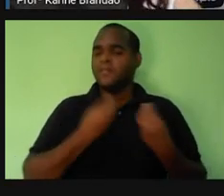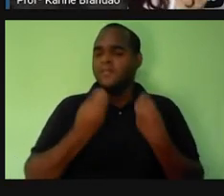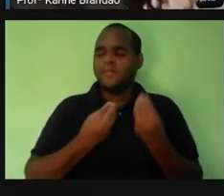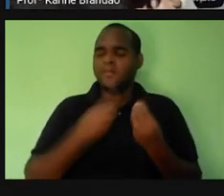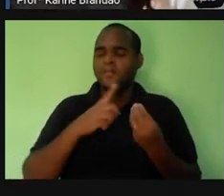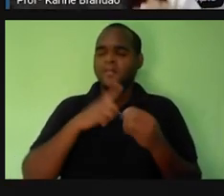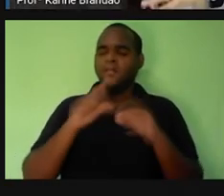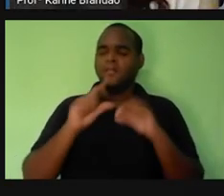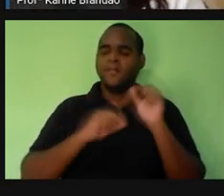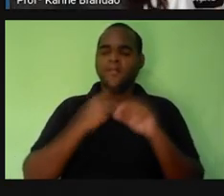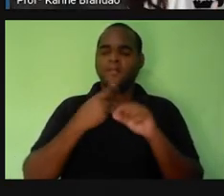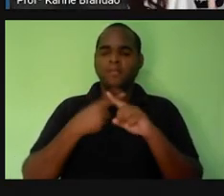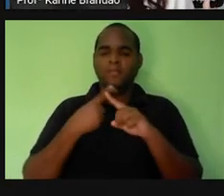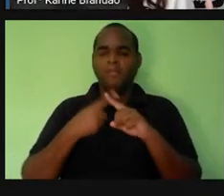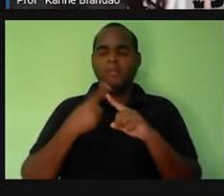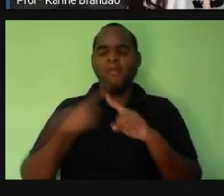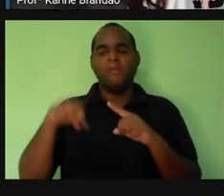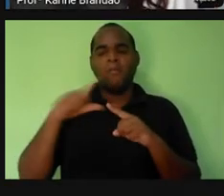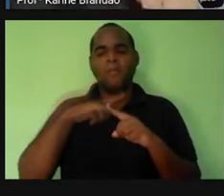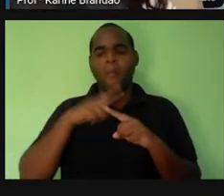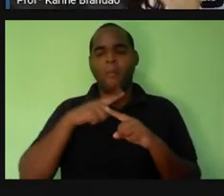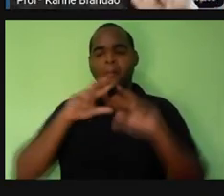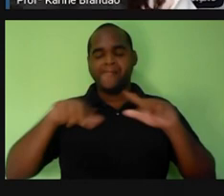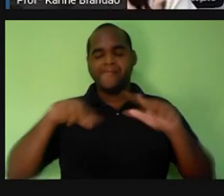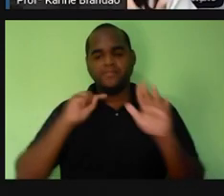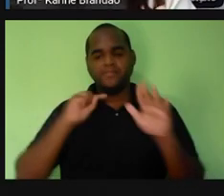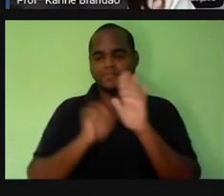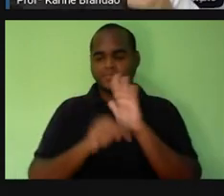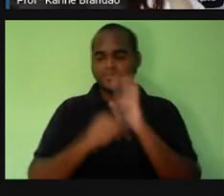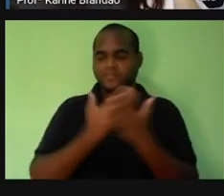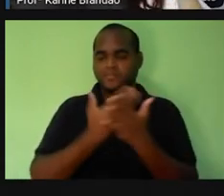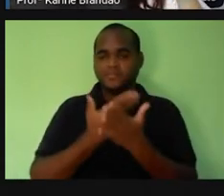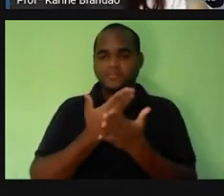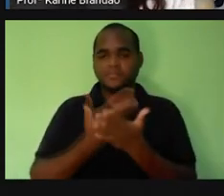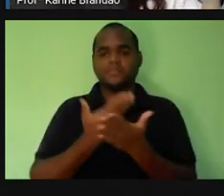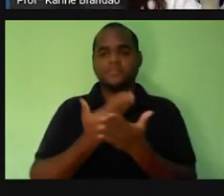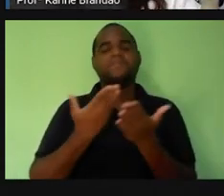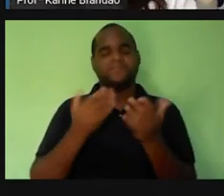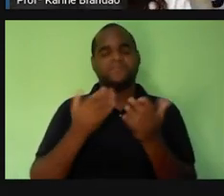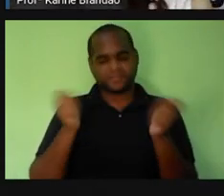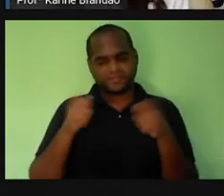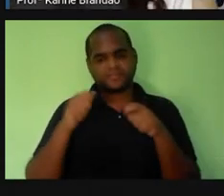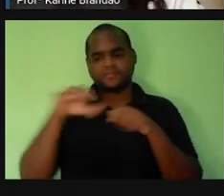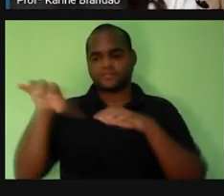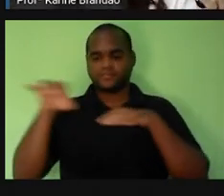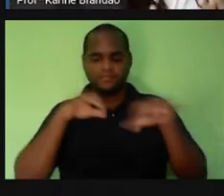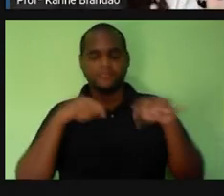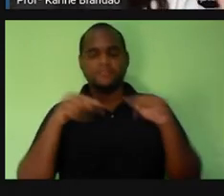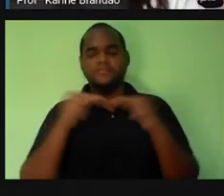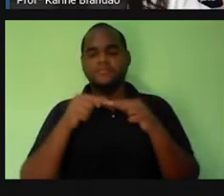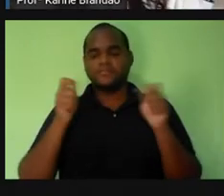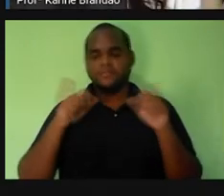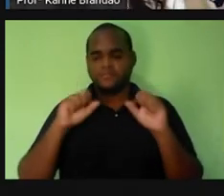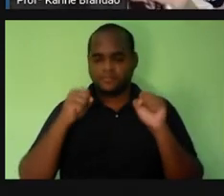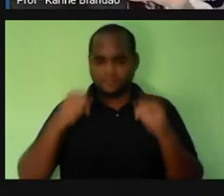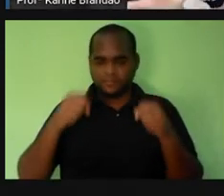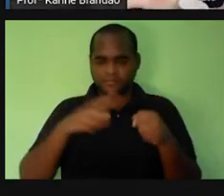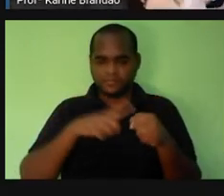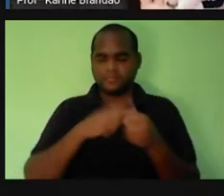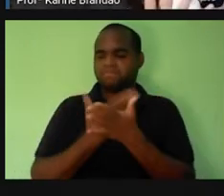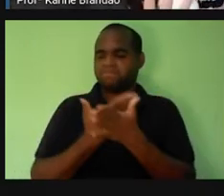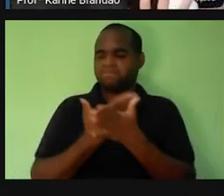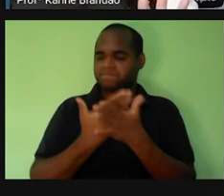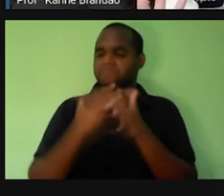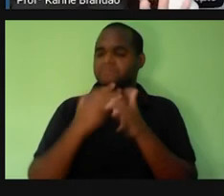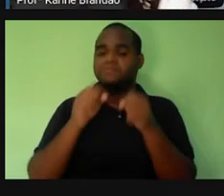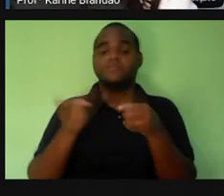minha pró? Porque a gente tem muita coisa para estudar e a gente precisa, vamos dizer assim, dividir um pouquinho para a gente estudar e depois para quando a gente